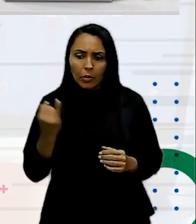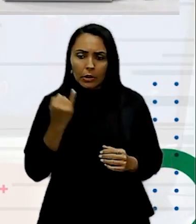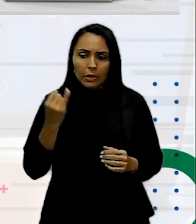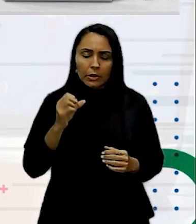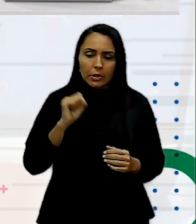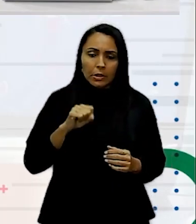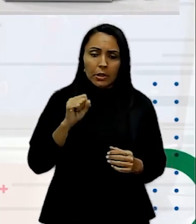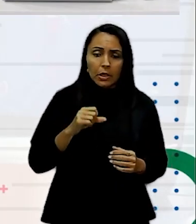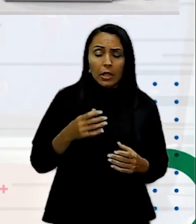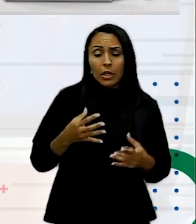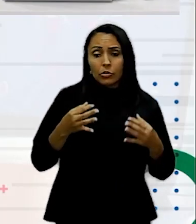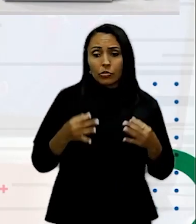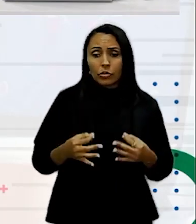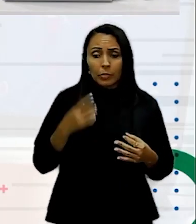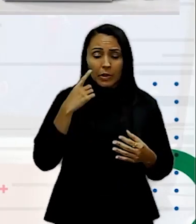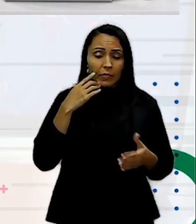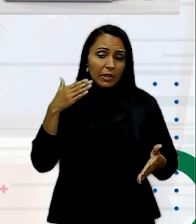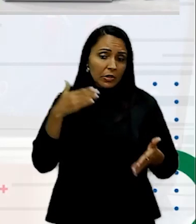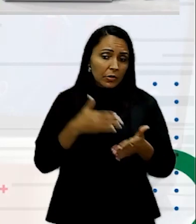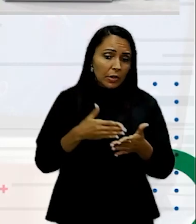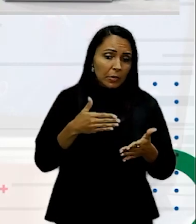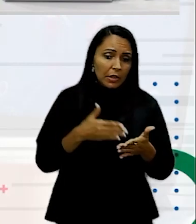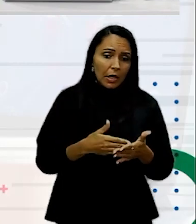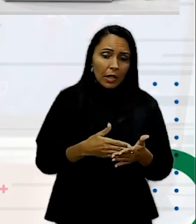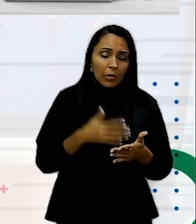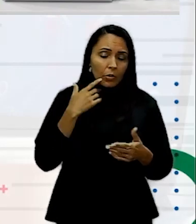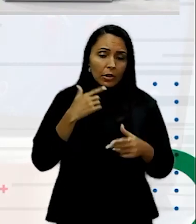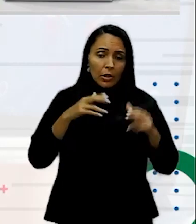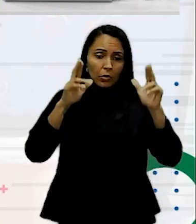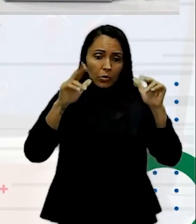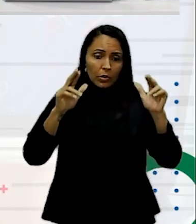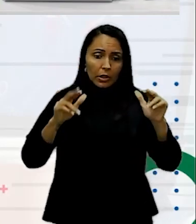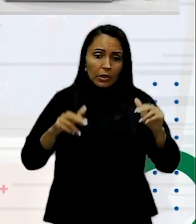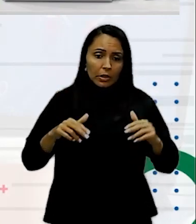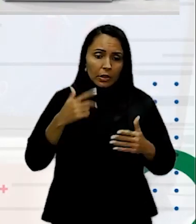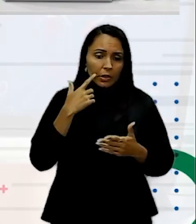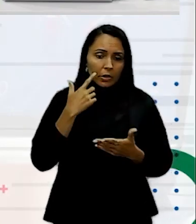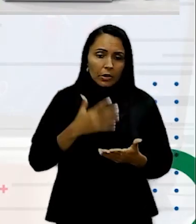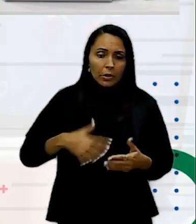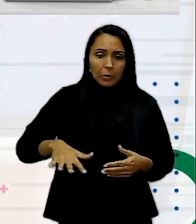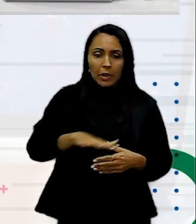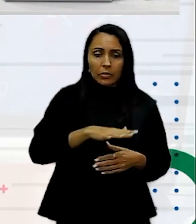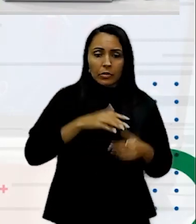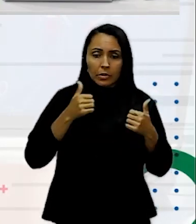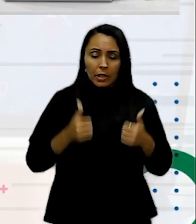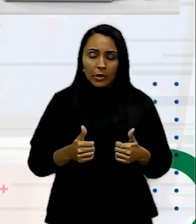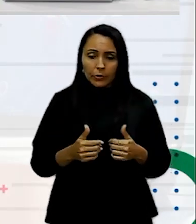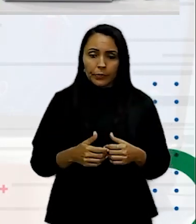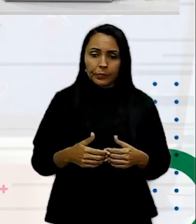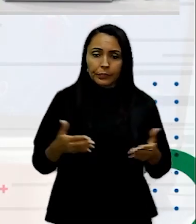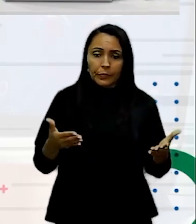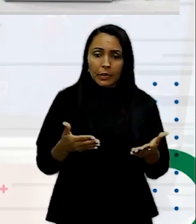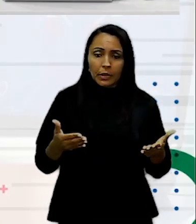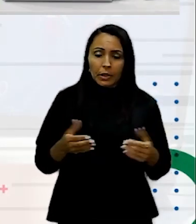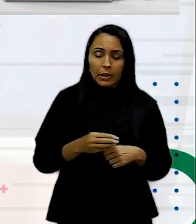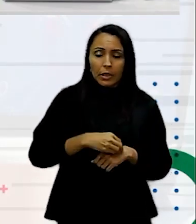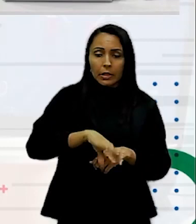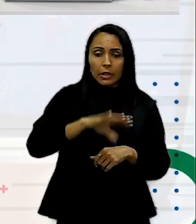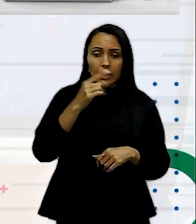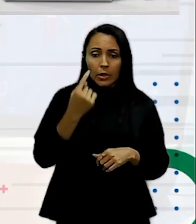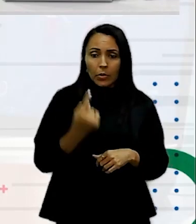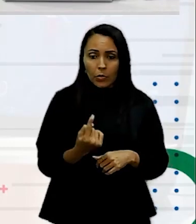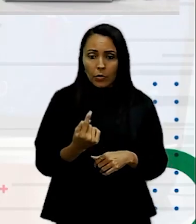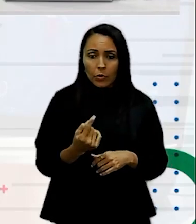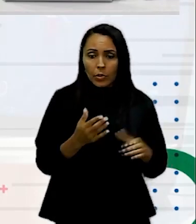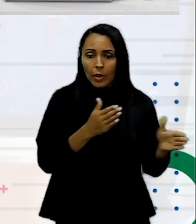Ele que vai Delimitar O que é o conteúdo O que são As margens Certo? Aqui na dica 1 Na parte